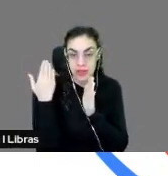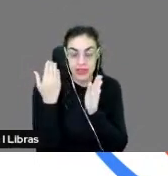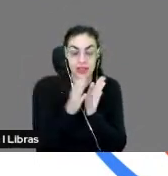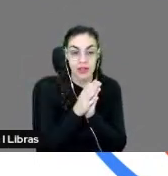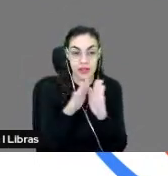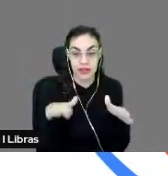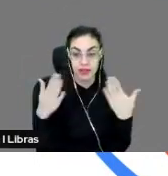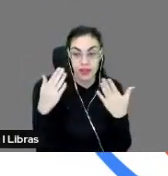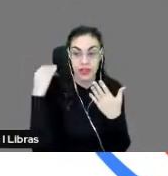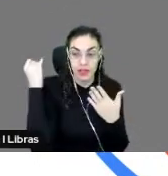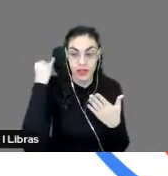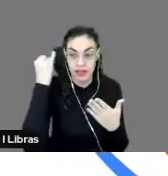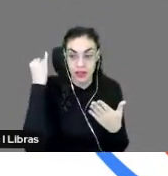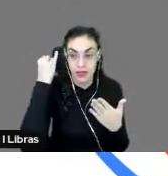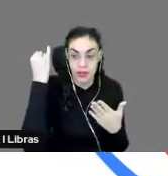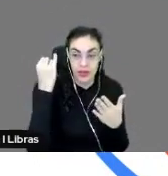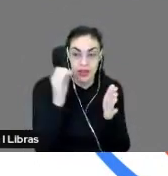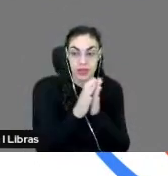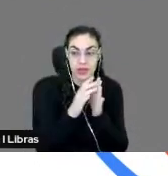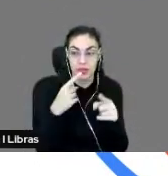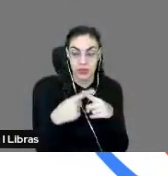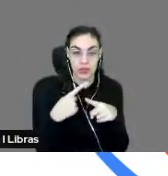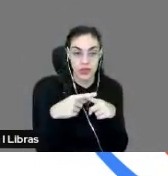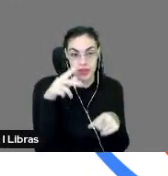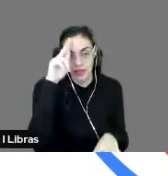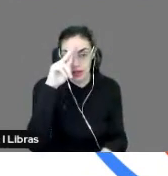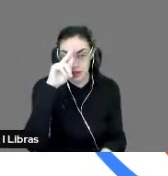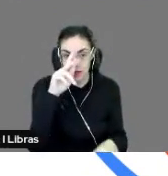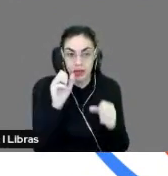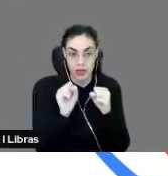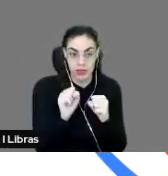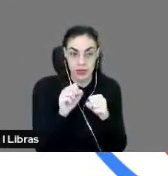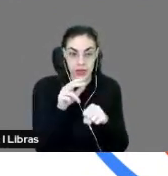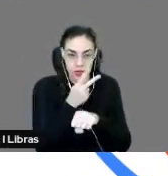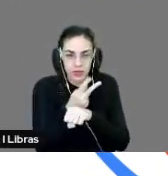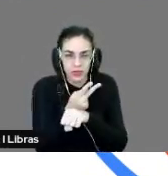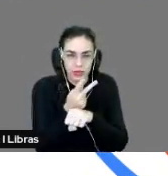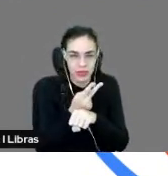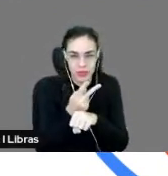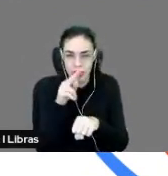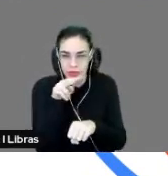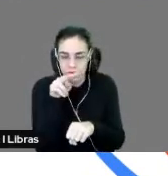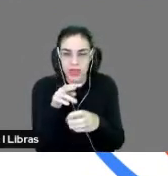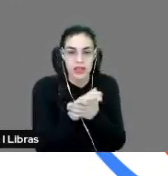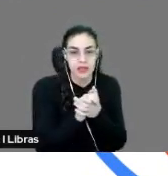Então, isso é bem bacana, porque eu vou criando um histórico mesmo, e posso rastrear isso. Esses relatórios, eles